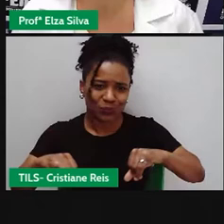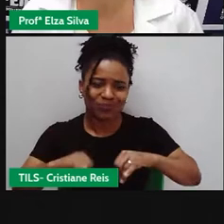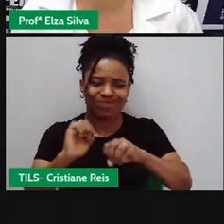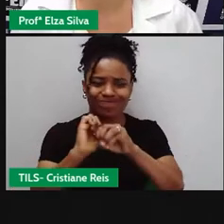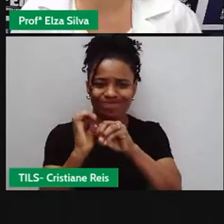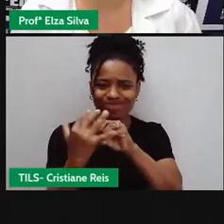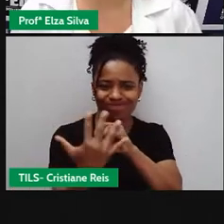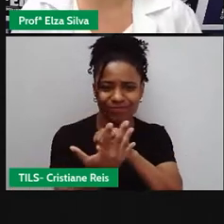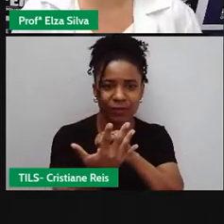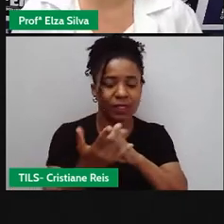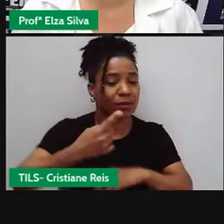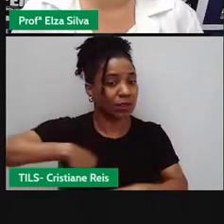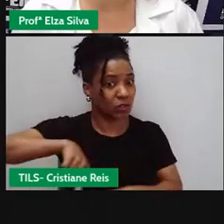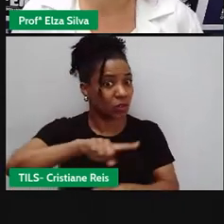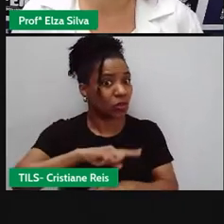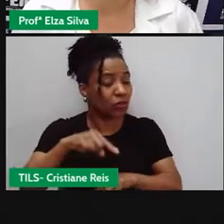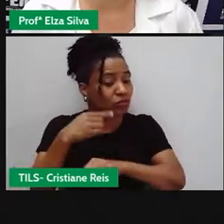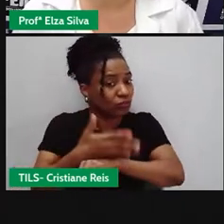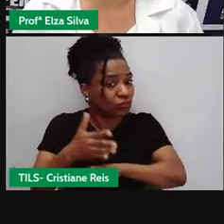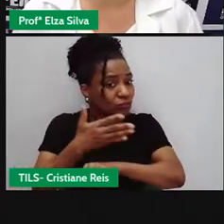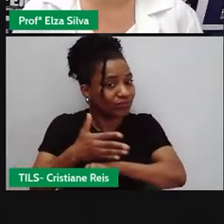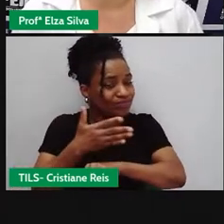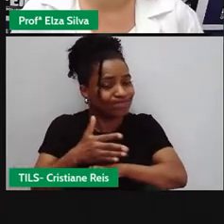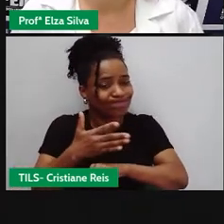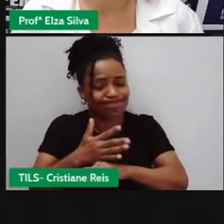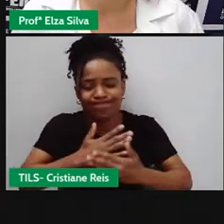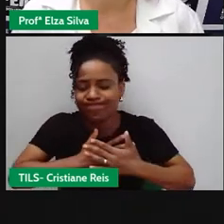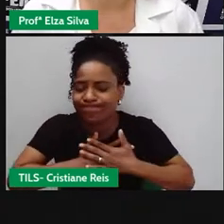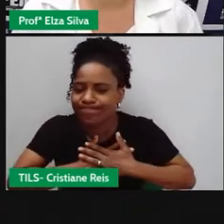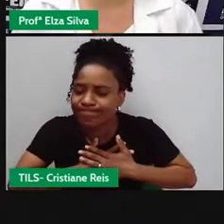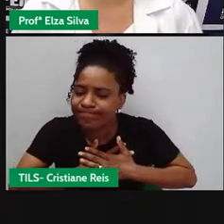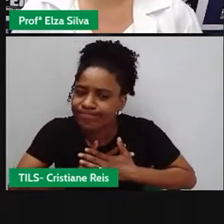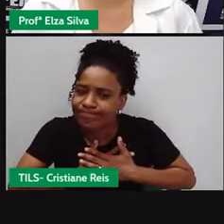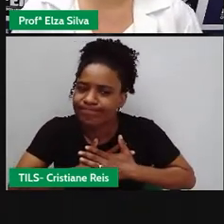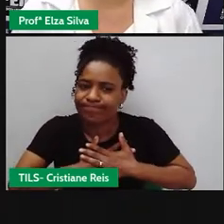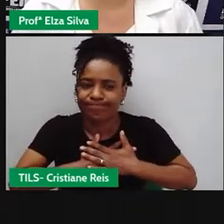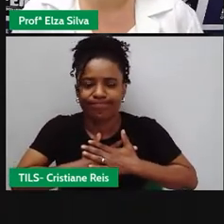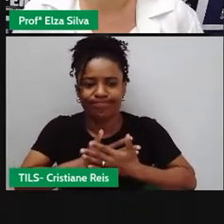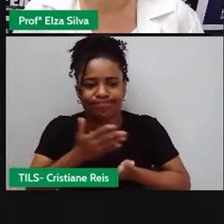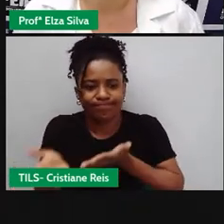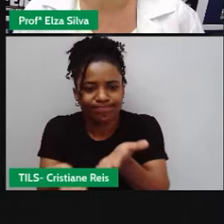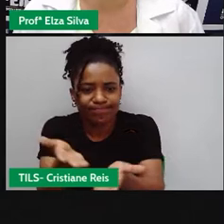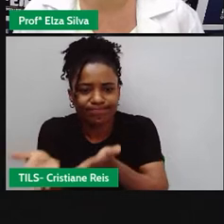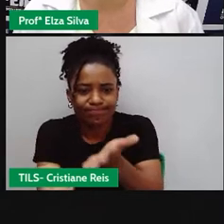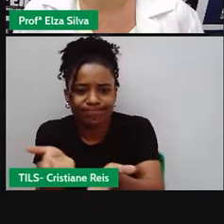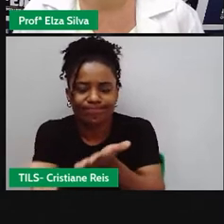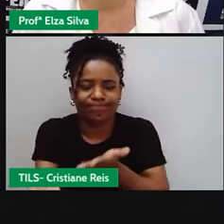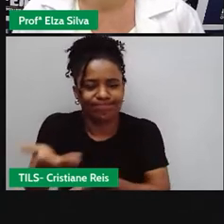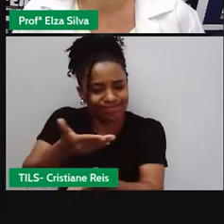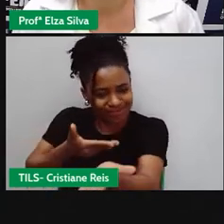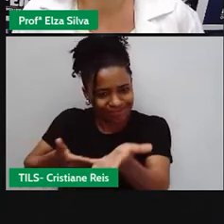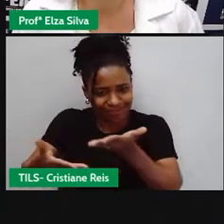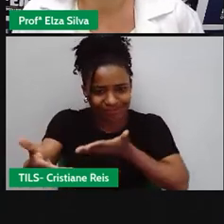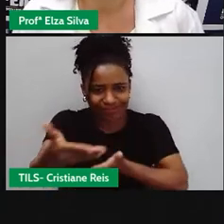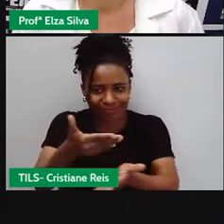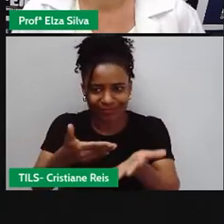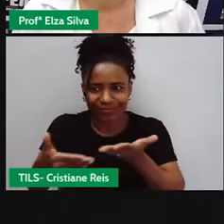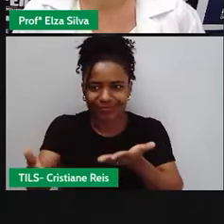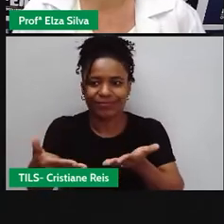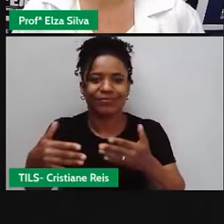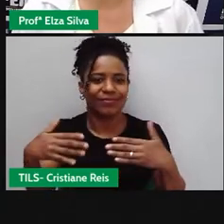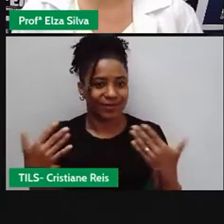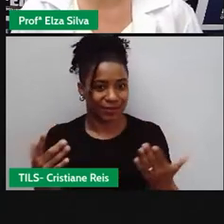sempre exercitar a solidariedade, a preocupação com o outro, a cooperação. Por isso,